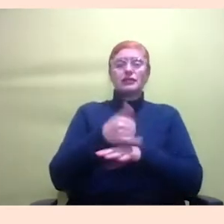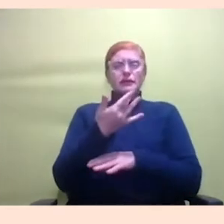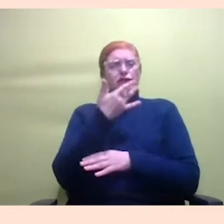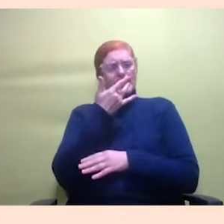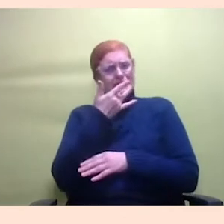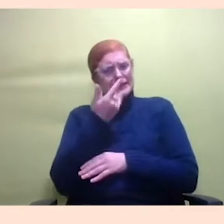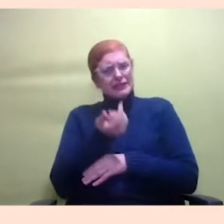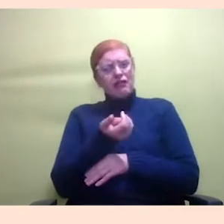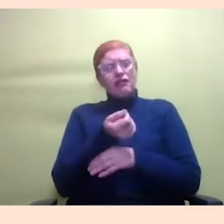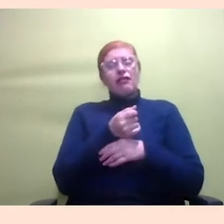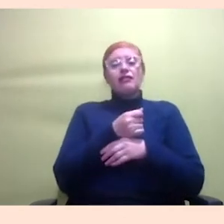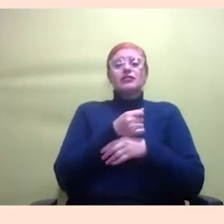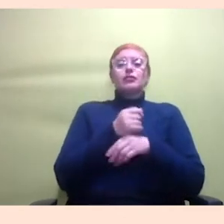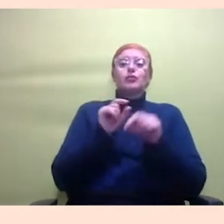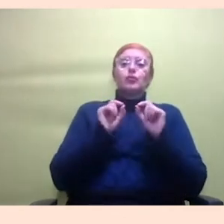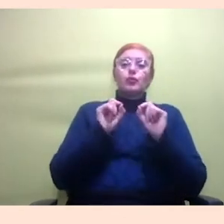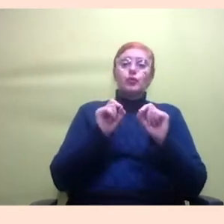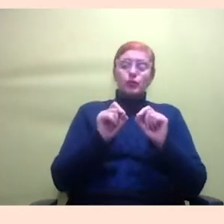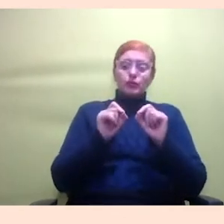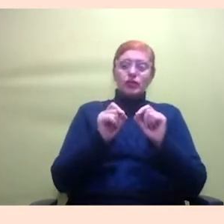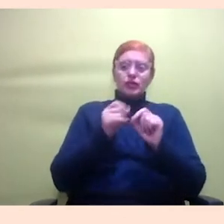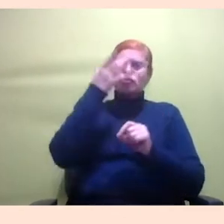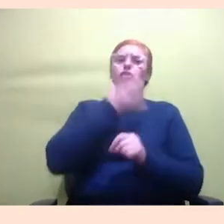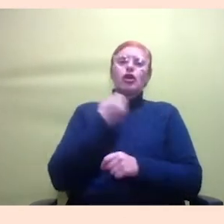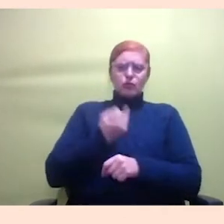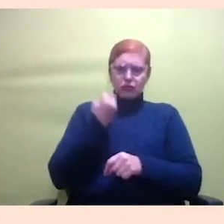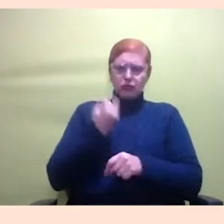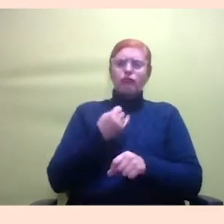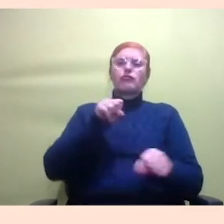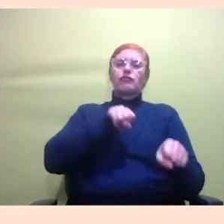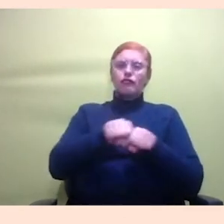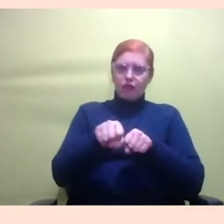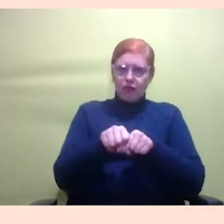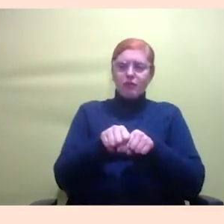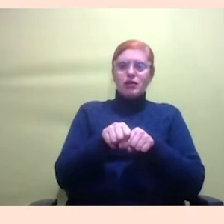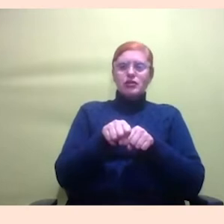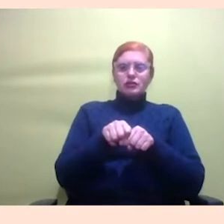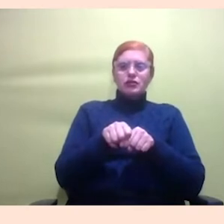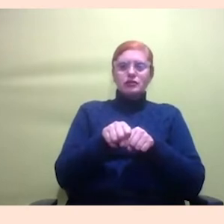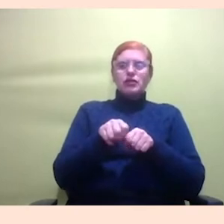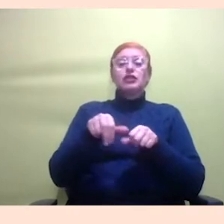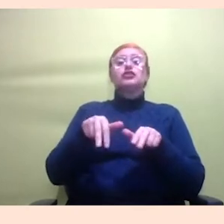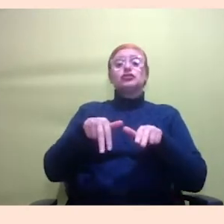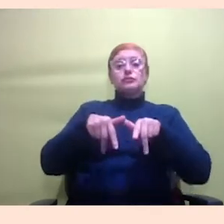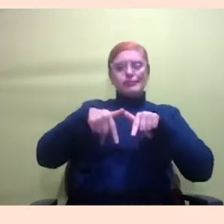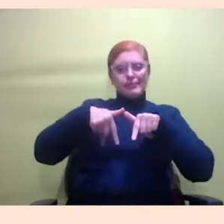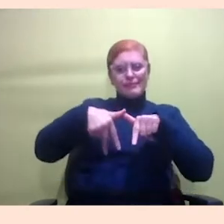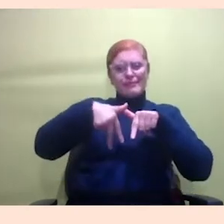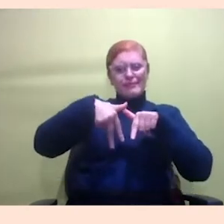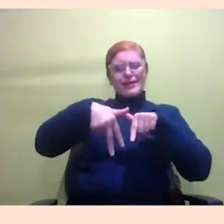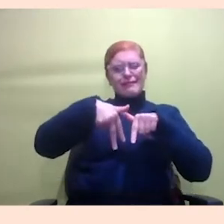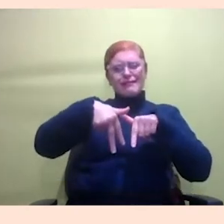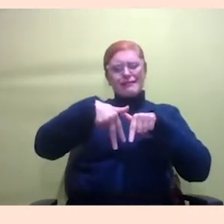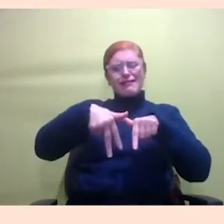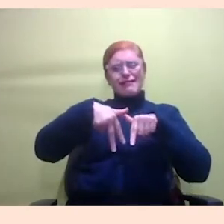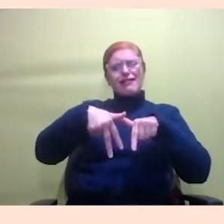Isso que a gente considera muito importante, que é a formação de militantes feministas, de gente que quer topar